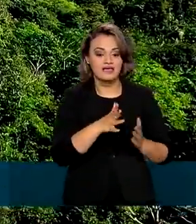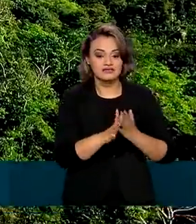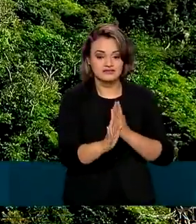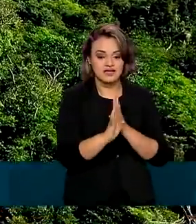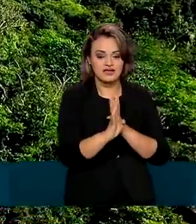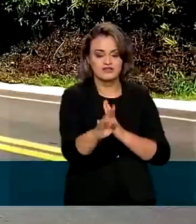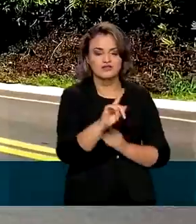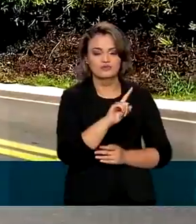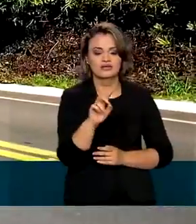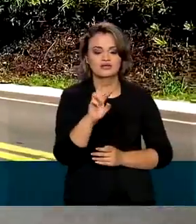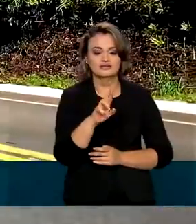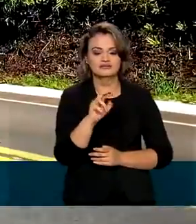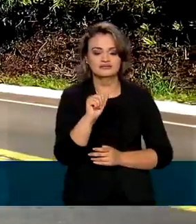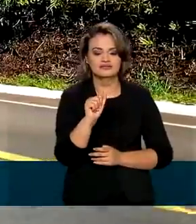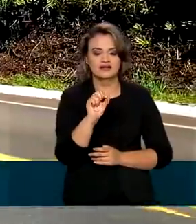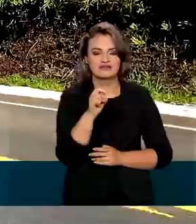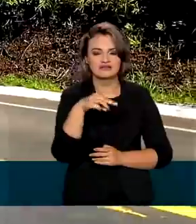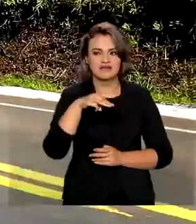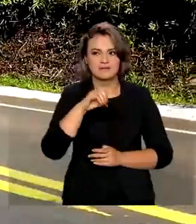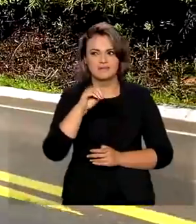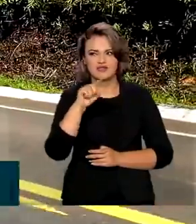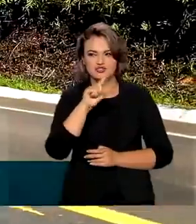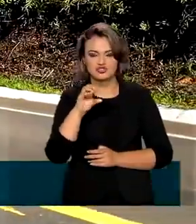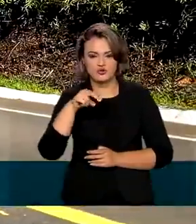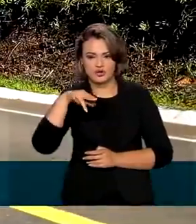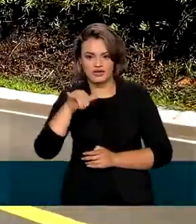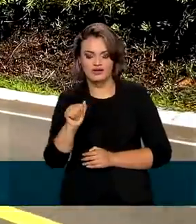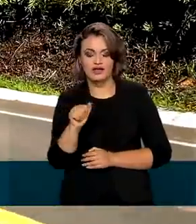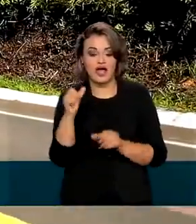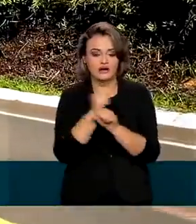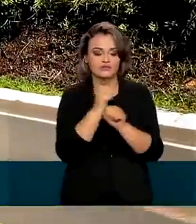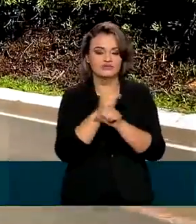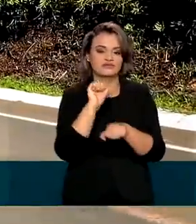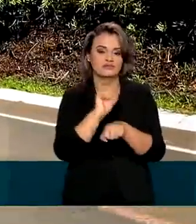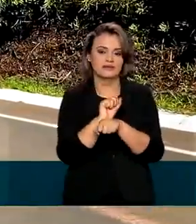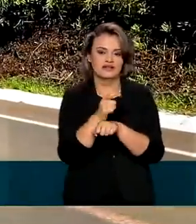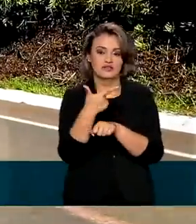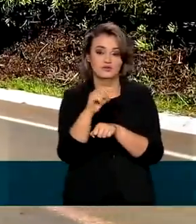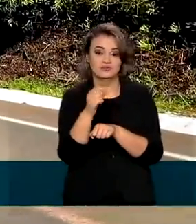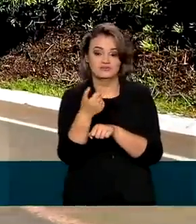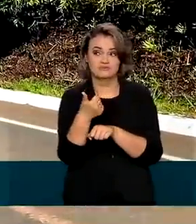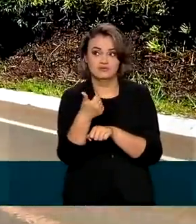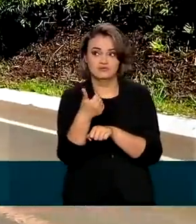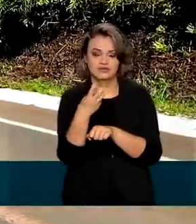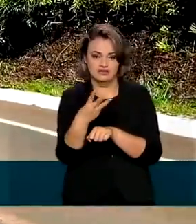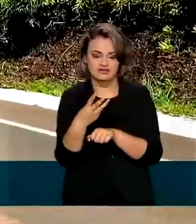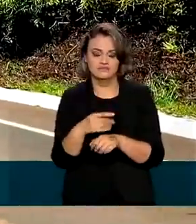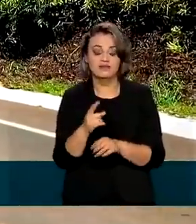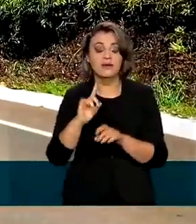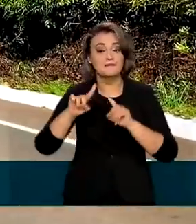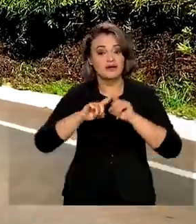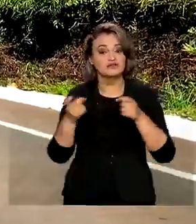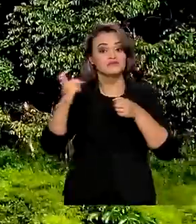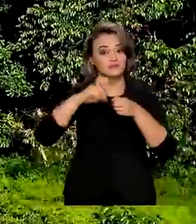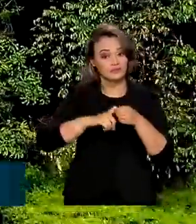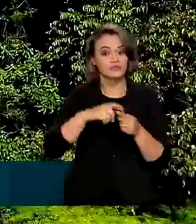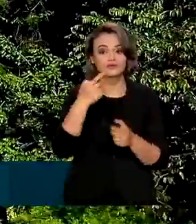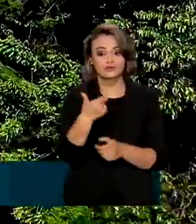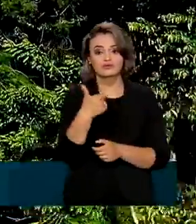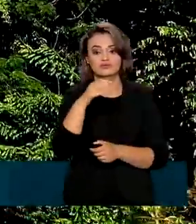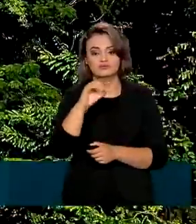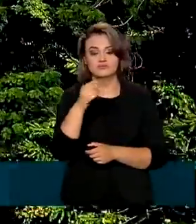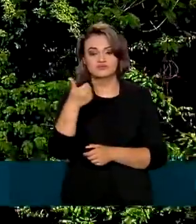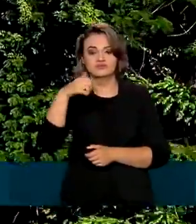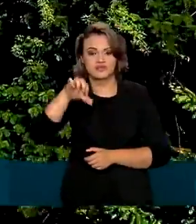Transamazônica, estavam paradas desde 2013 e foram retomadas em 2019 pelo DENIT, o